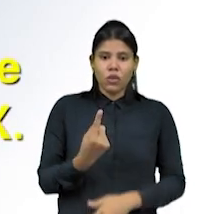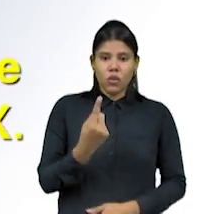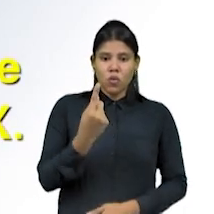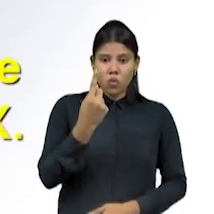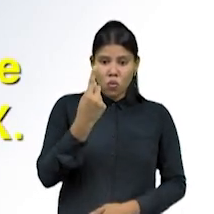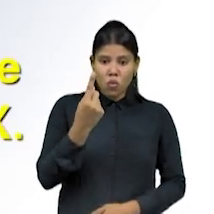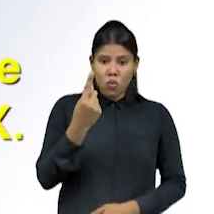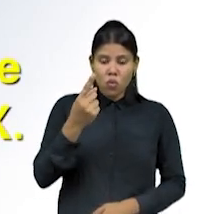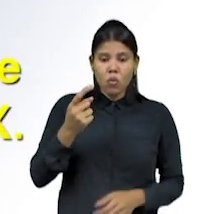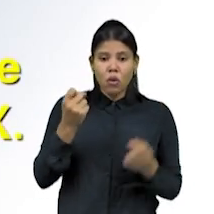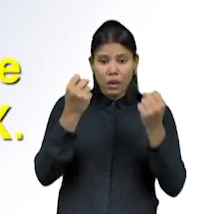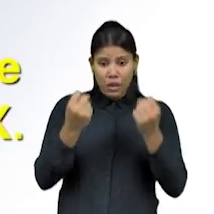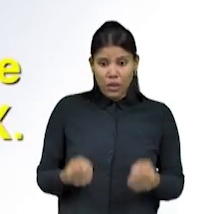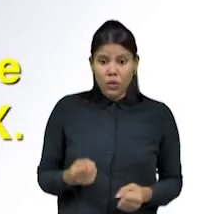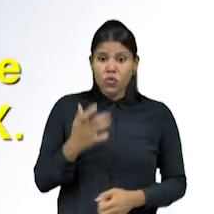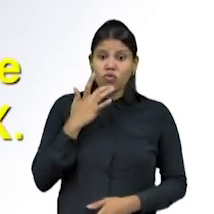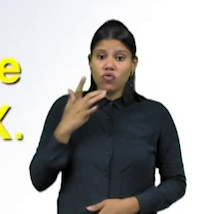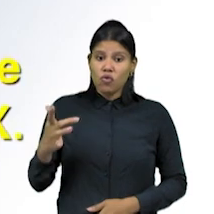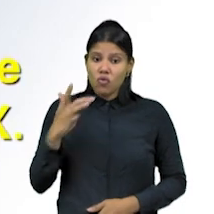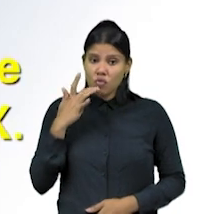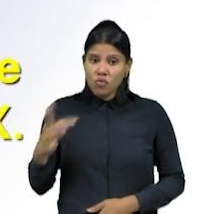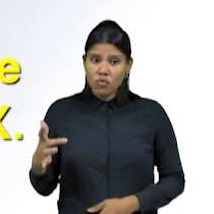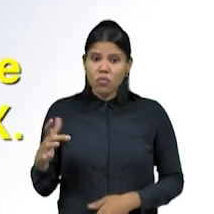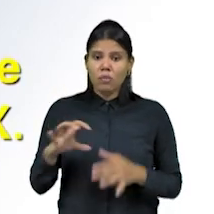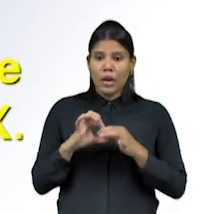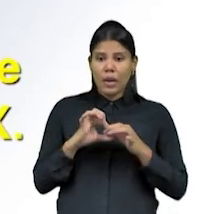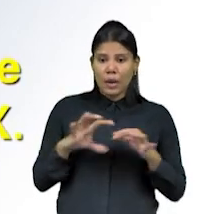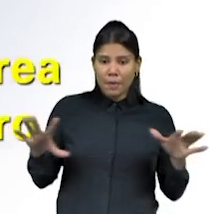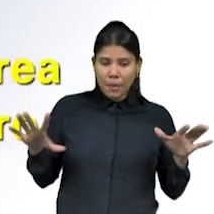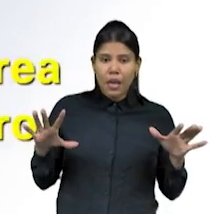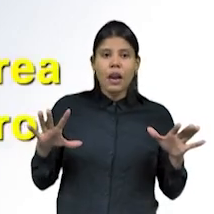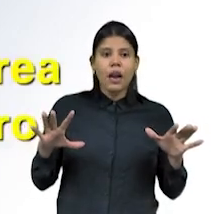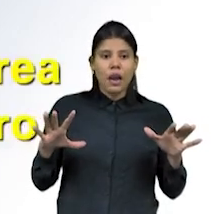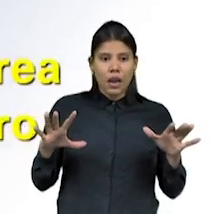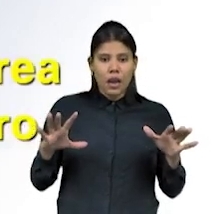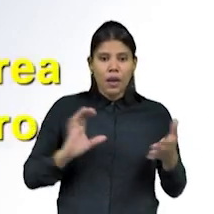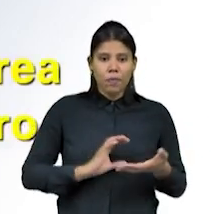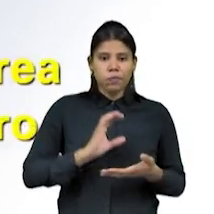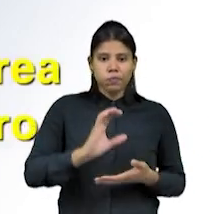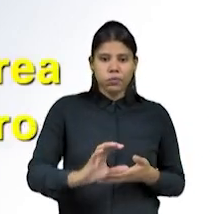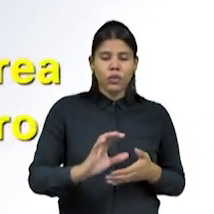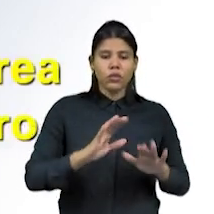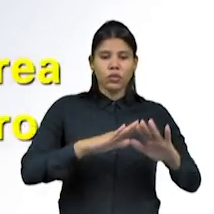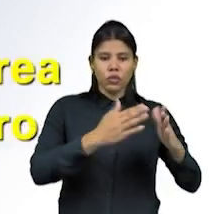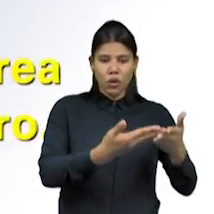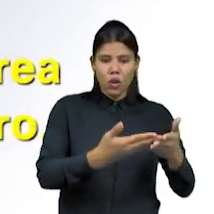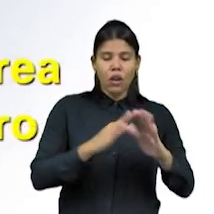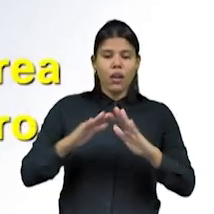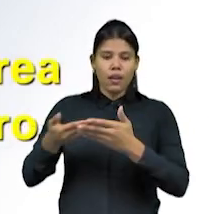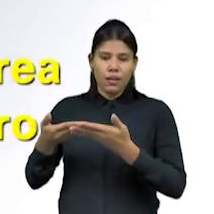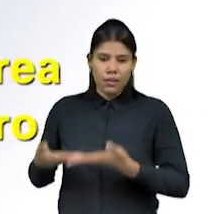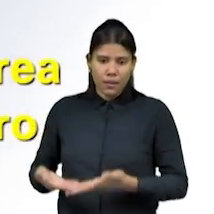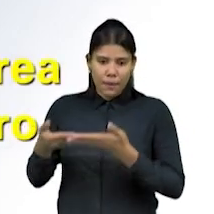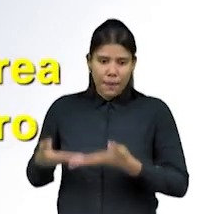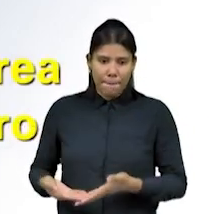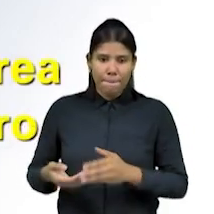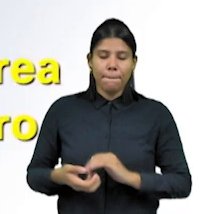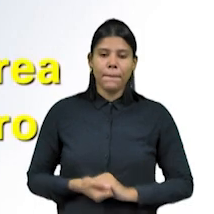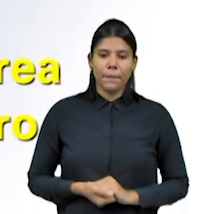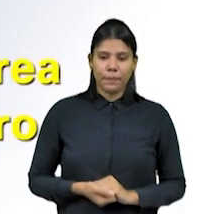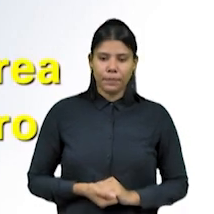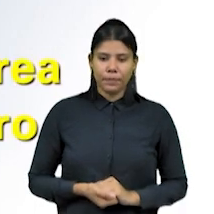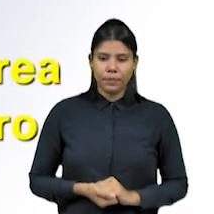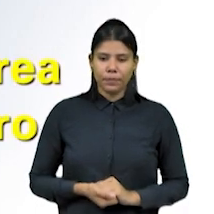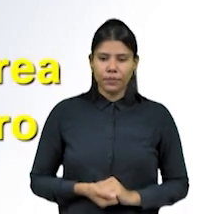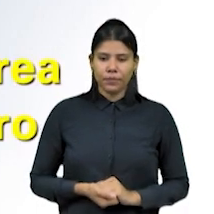liberação dos recursos para a construção de escolas e creches. Para mim, como a minha regela era de mineração,